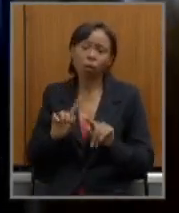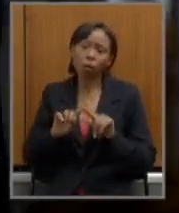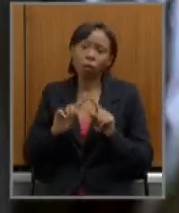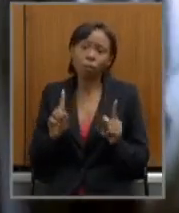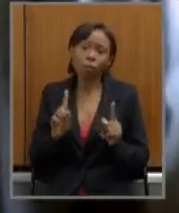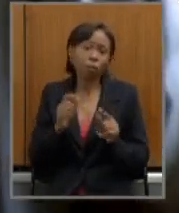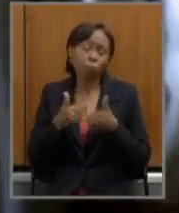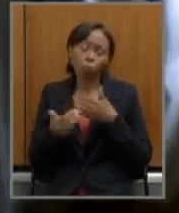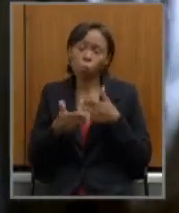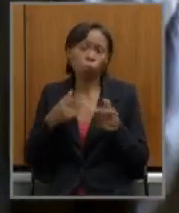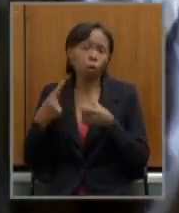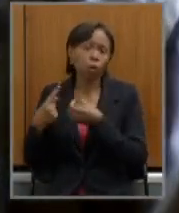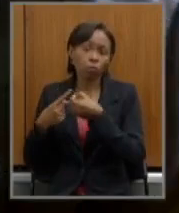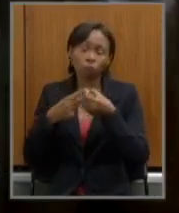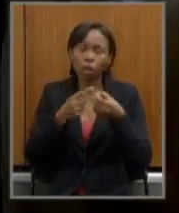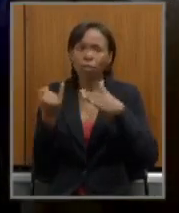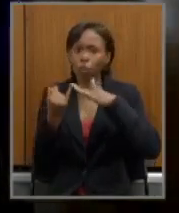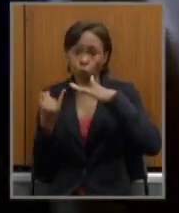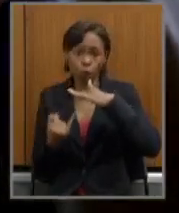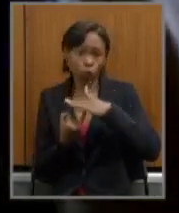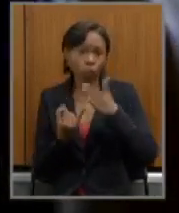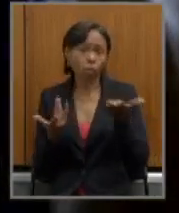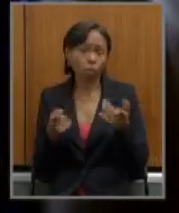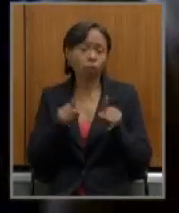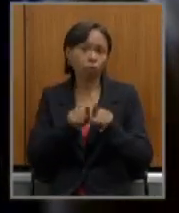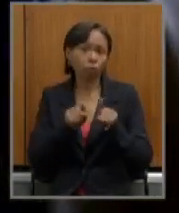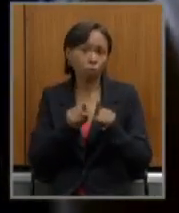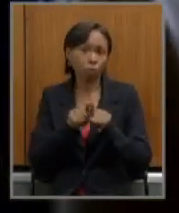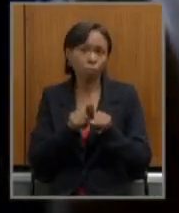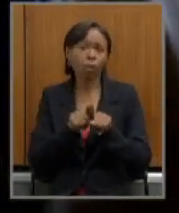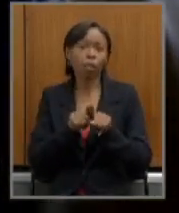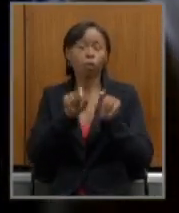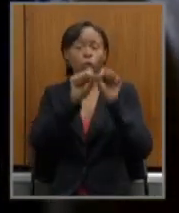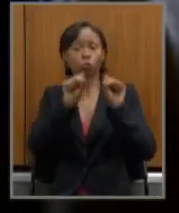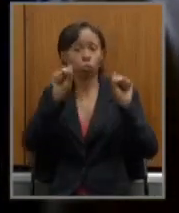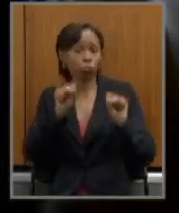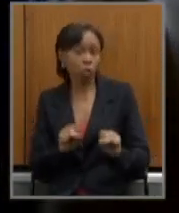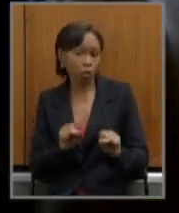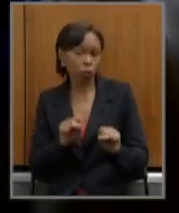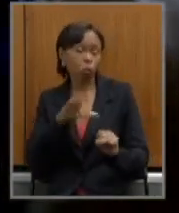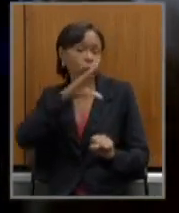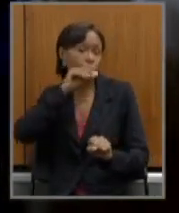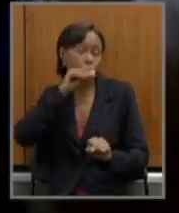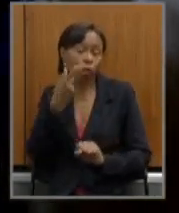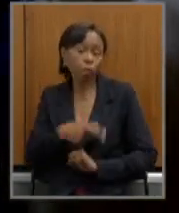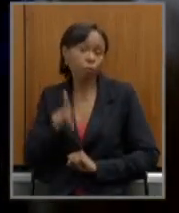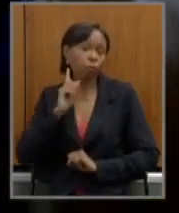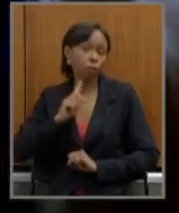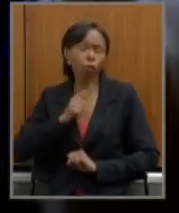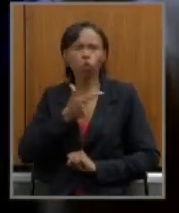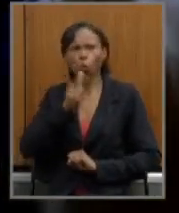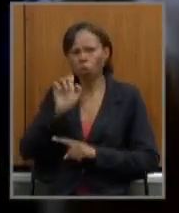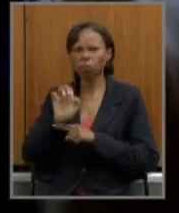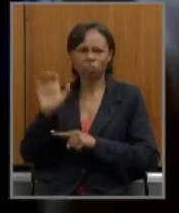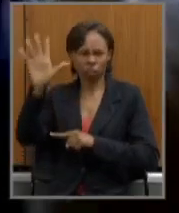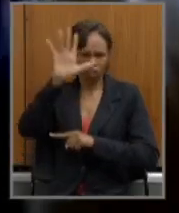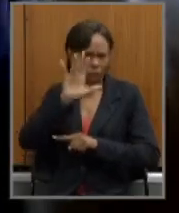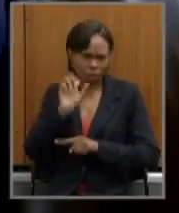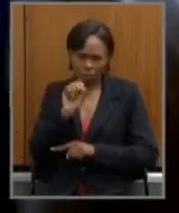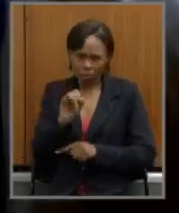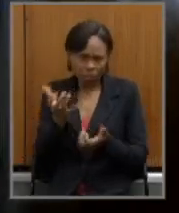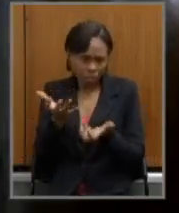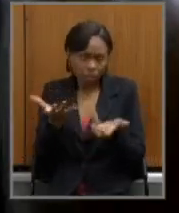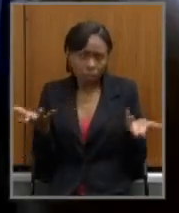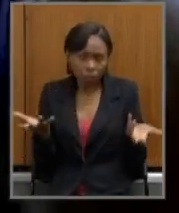qualquer entidade inclusive o regime próprio dos servidores de Minas Gerais e dos outros estados se quiserem não